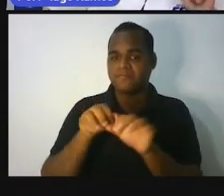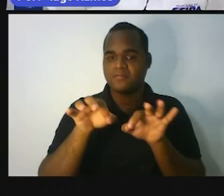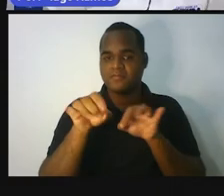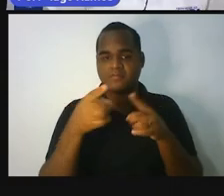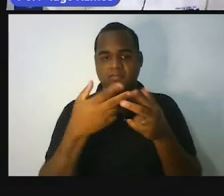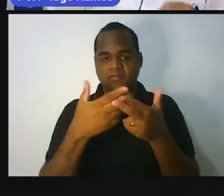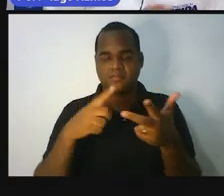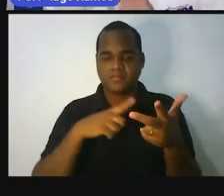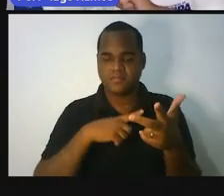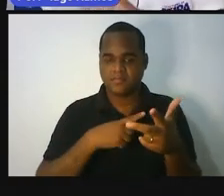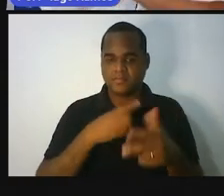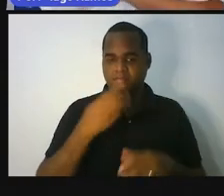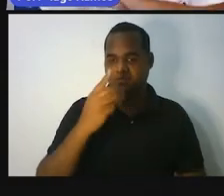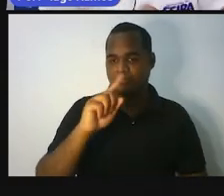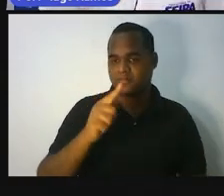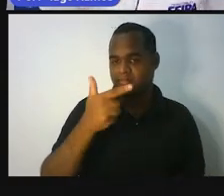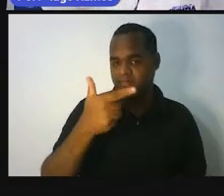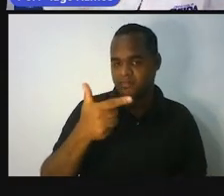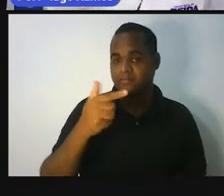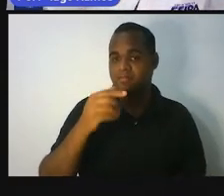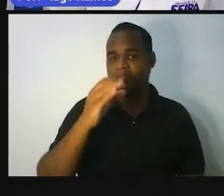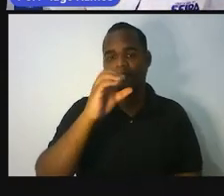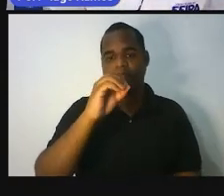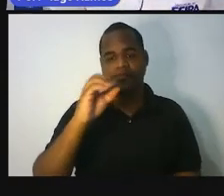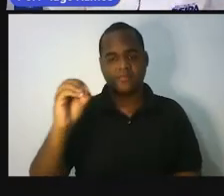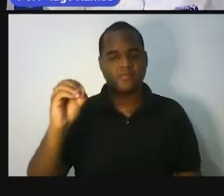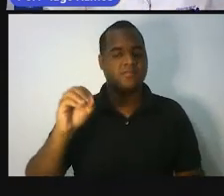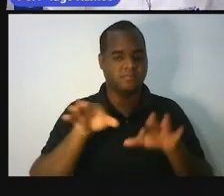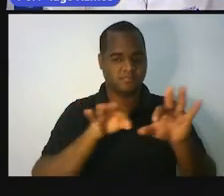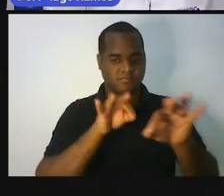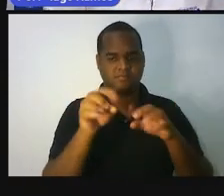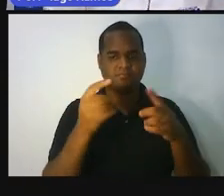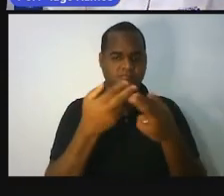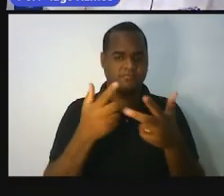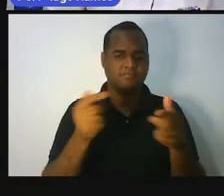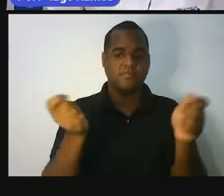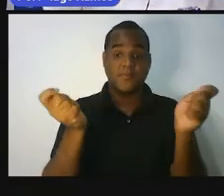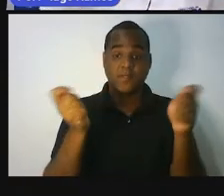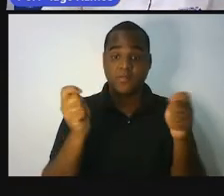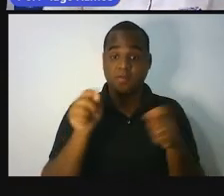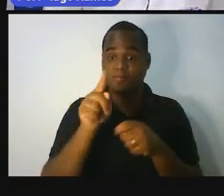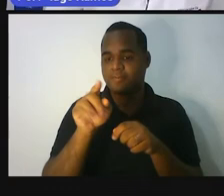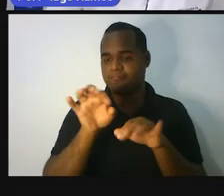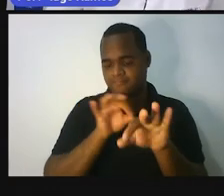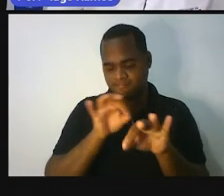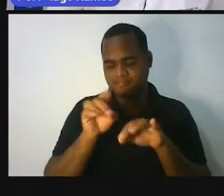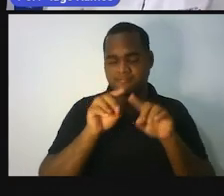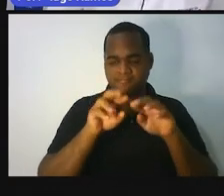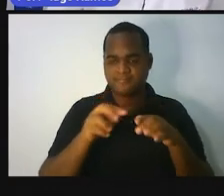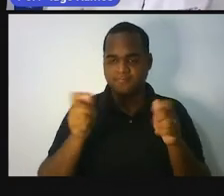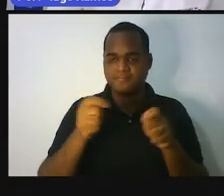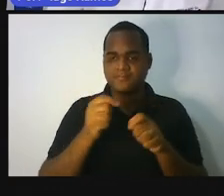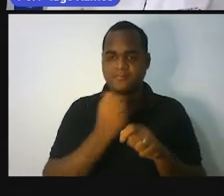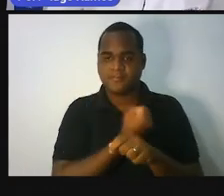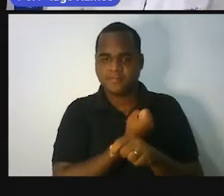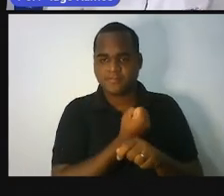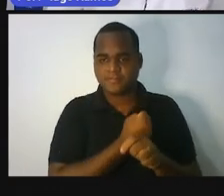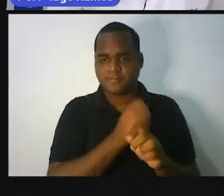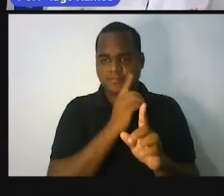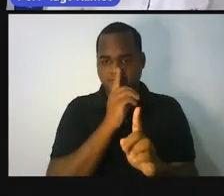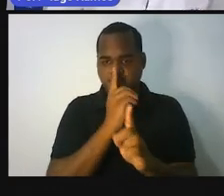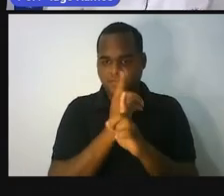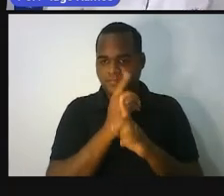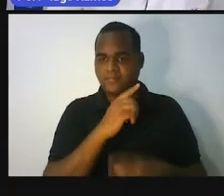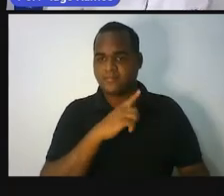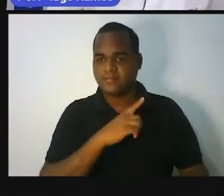,2 dividido por cem. Quando você fizer isso, você vai encontrar esse númerozinho aqui, ó. 0